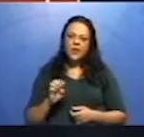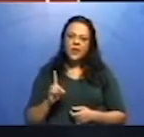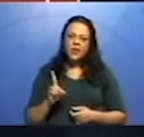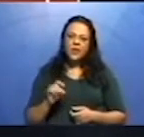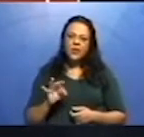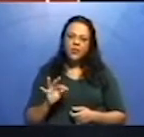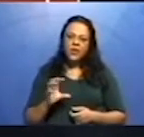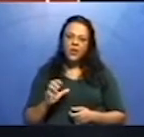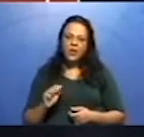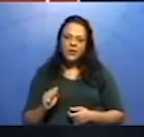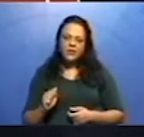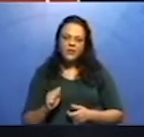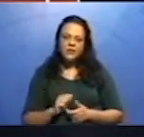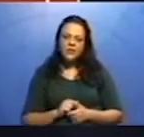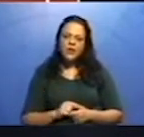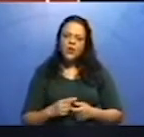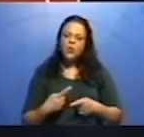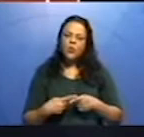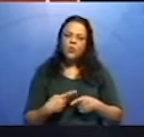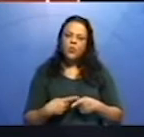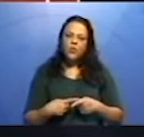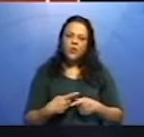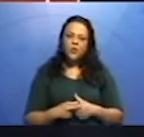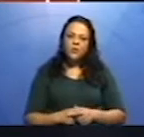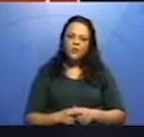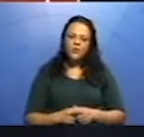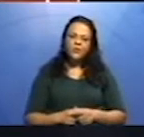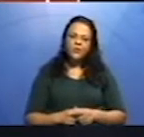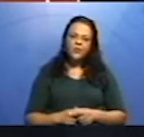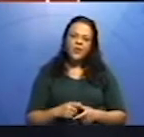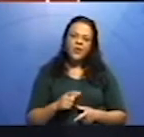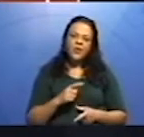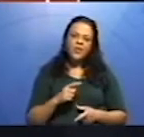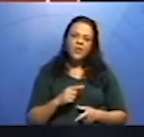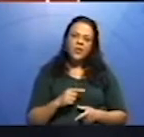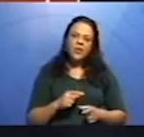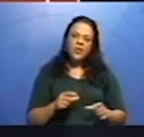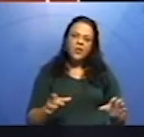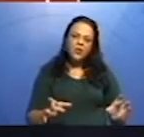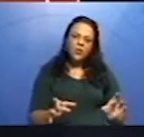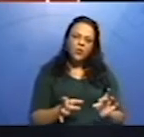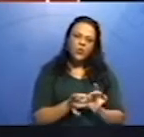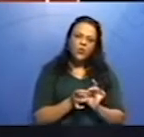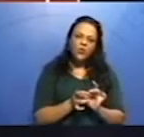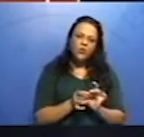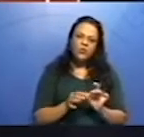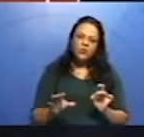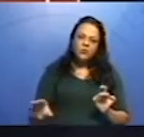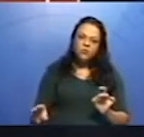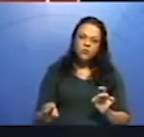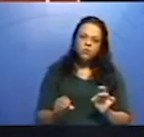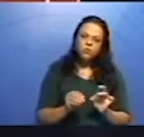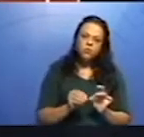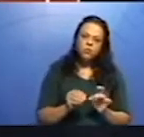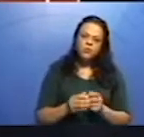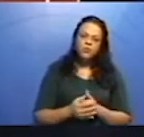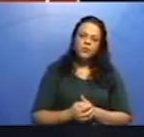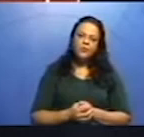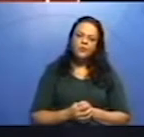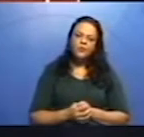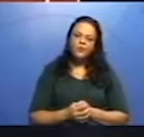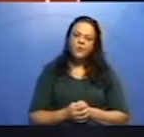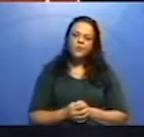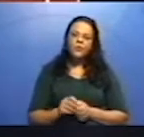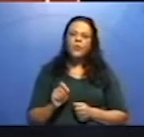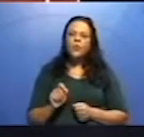Sindéticas porque elas possuem conjunções coordenativas. Assim são chamadas. Então, vamos combinar